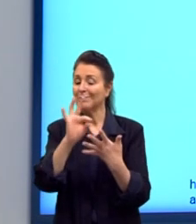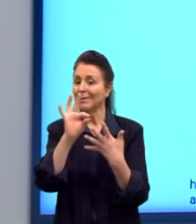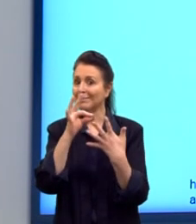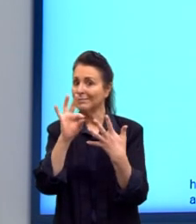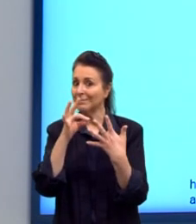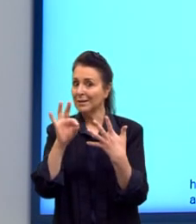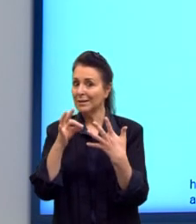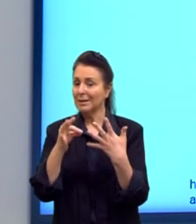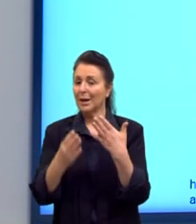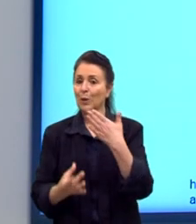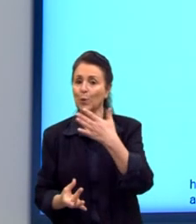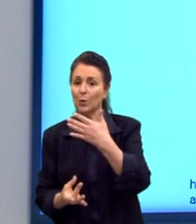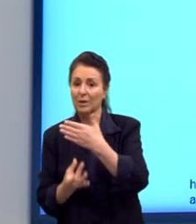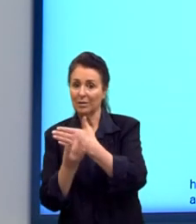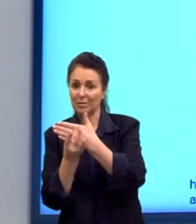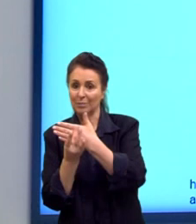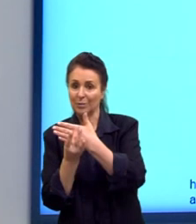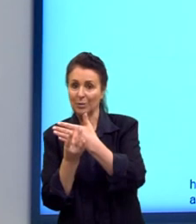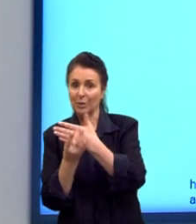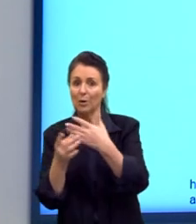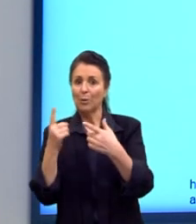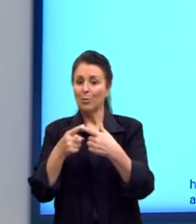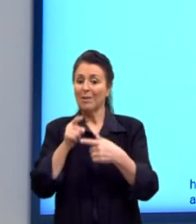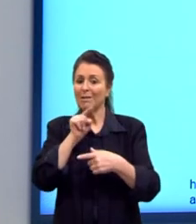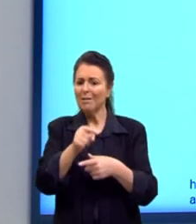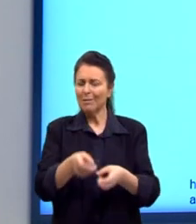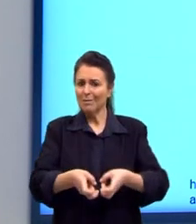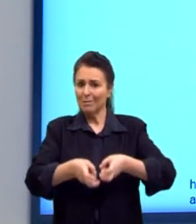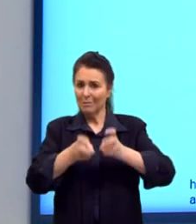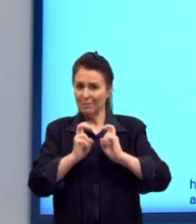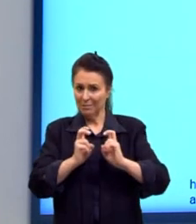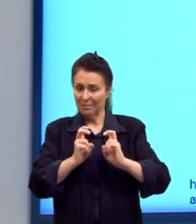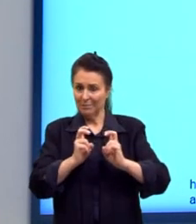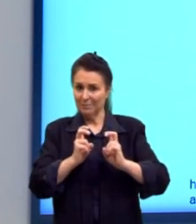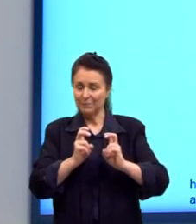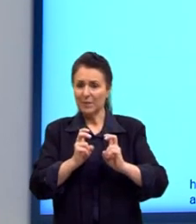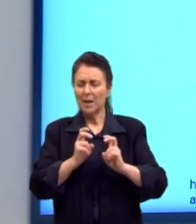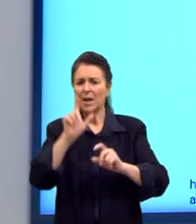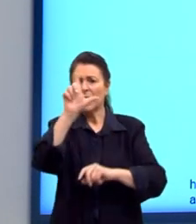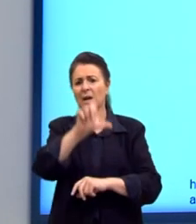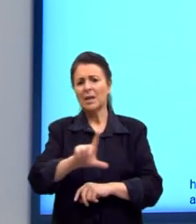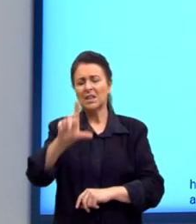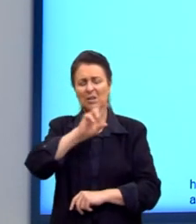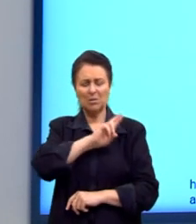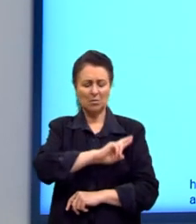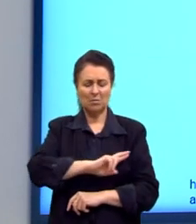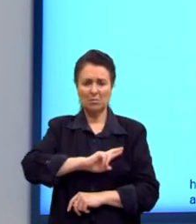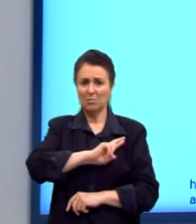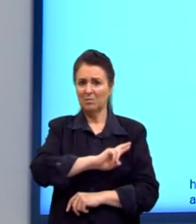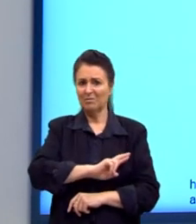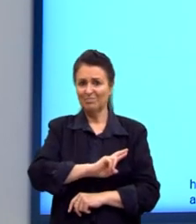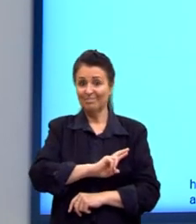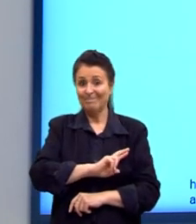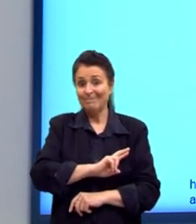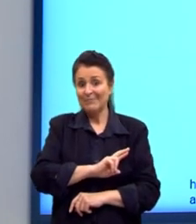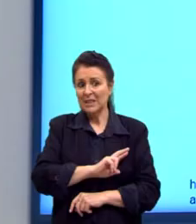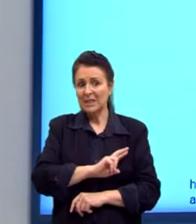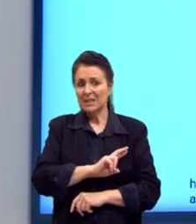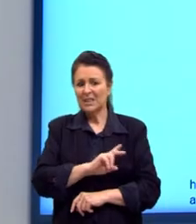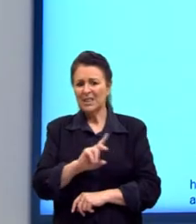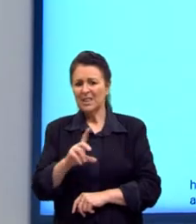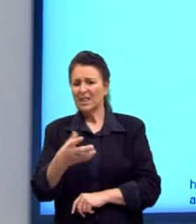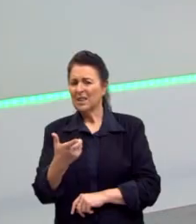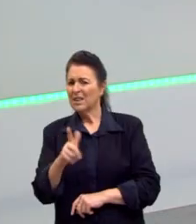é no realismo. Porque ele mesmo percebe que aquela literatura romântica, aquilo ali, não está fazendo